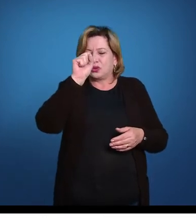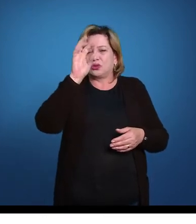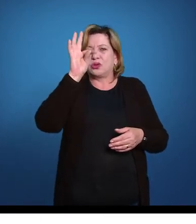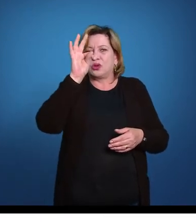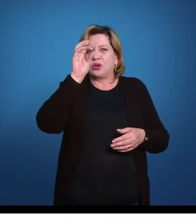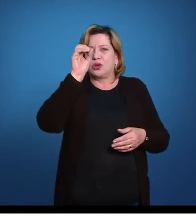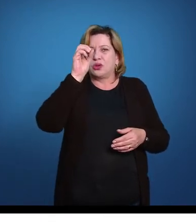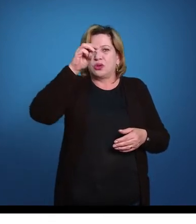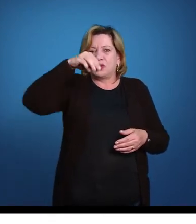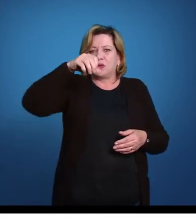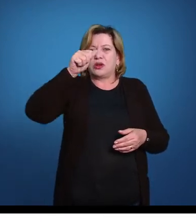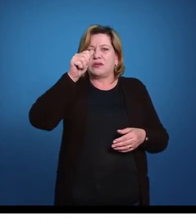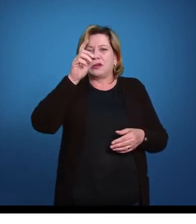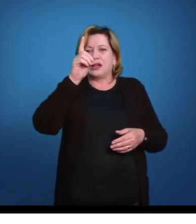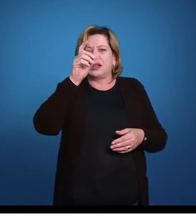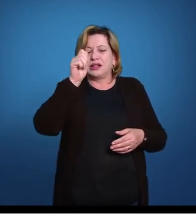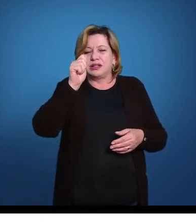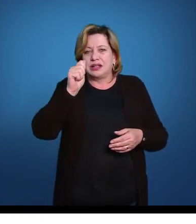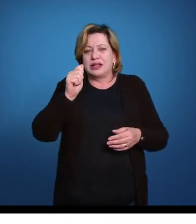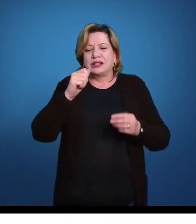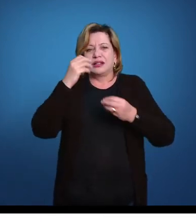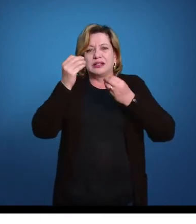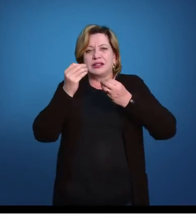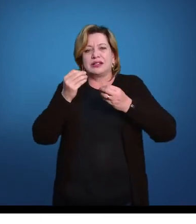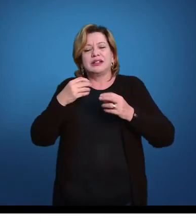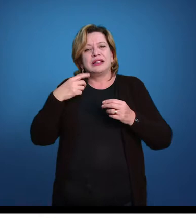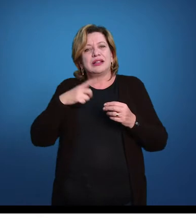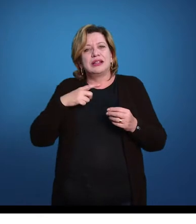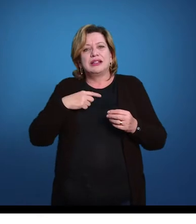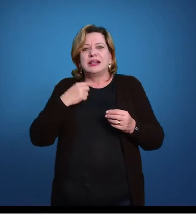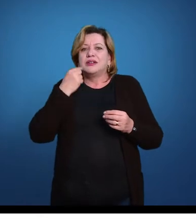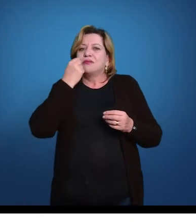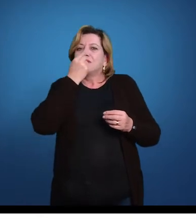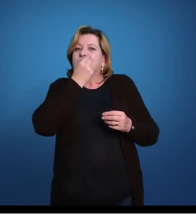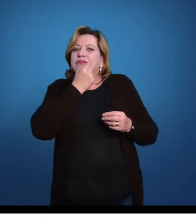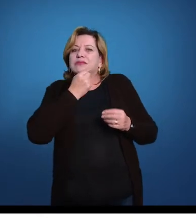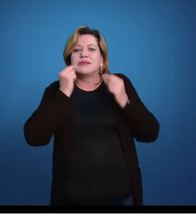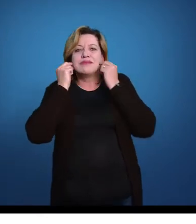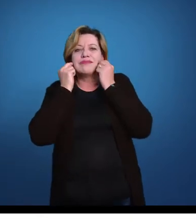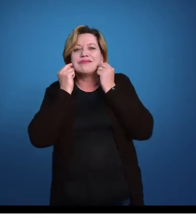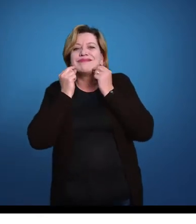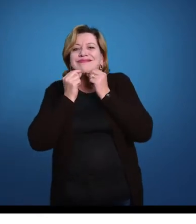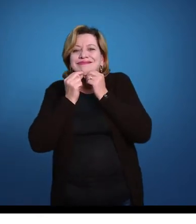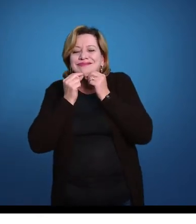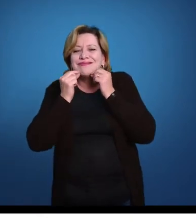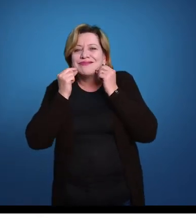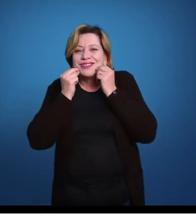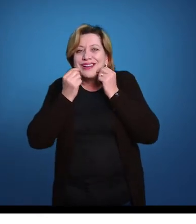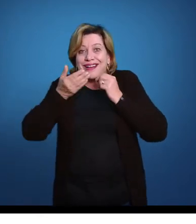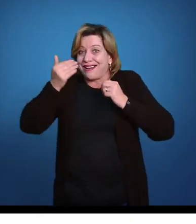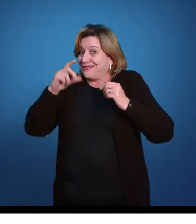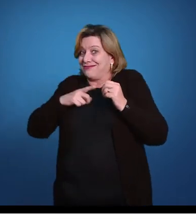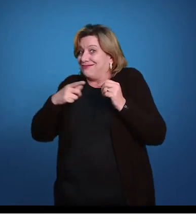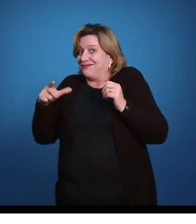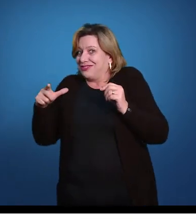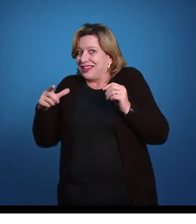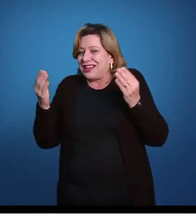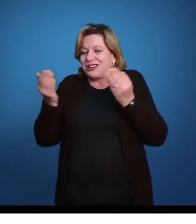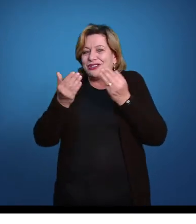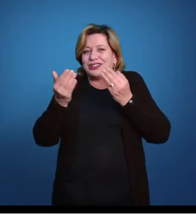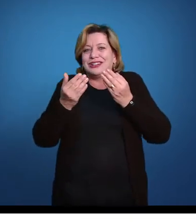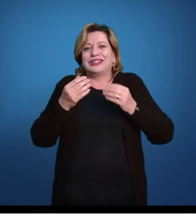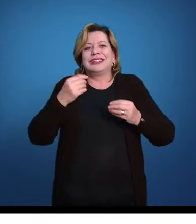que era a mandíbula e estoma boca, boca com mandíbula, o grupo anterior sem mandíbula, agnata, agora